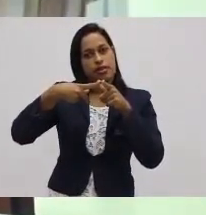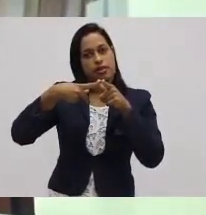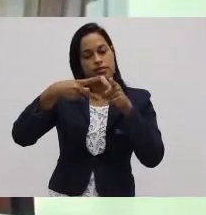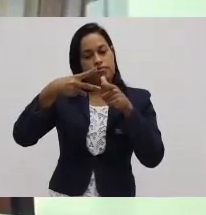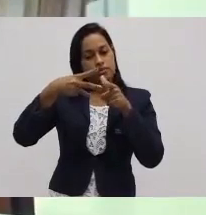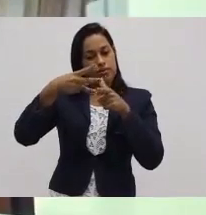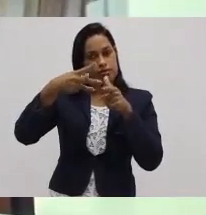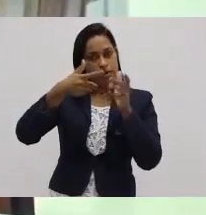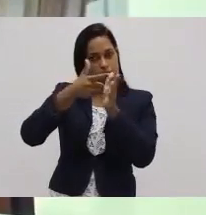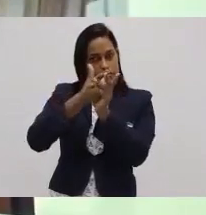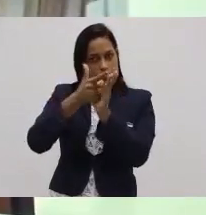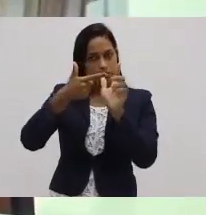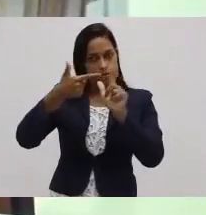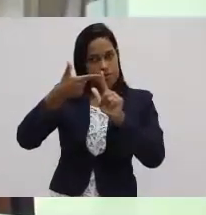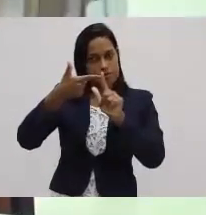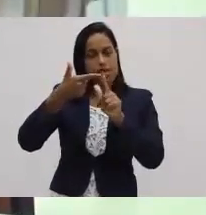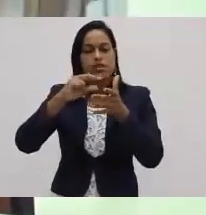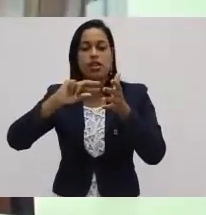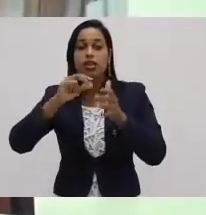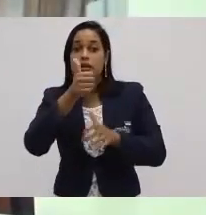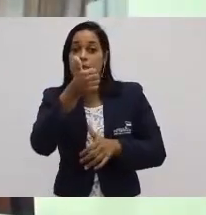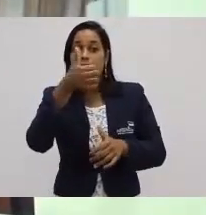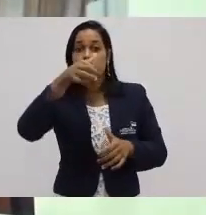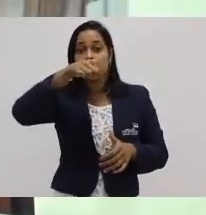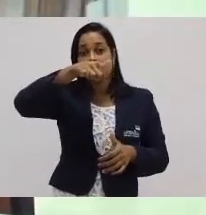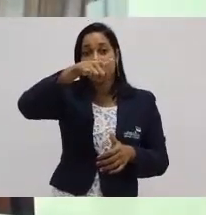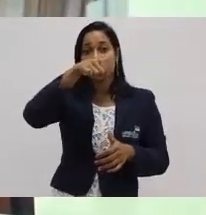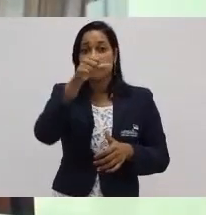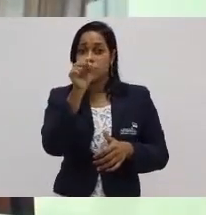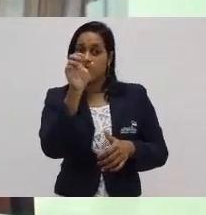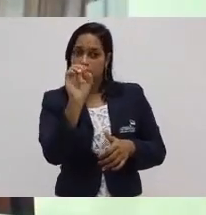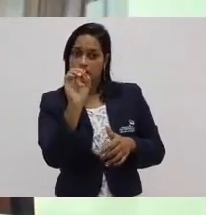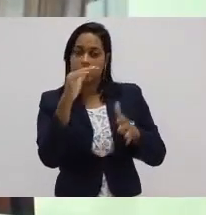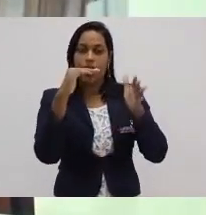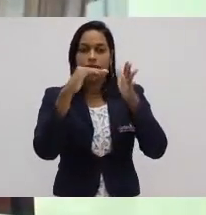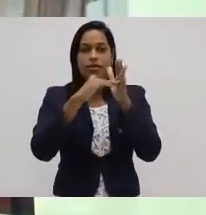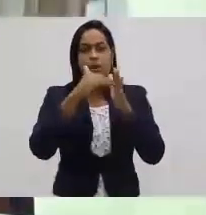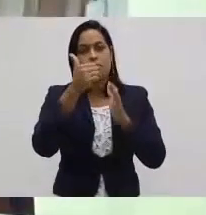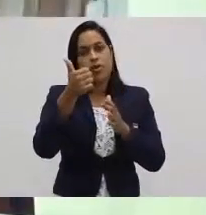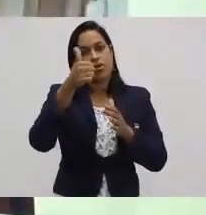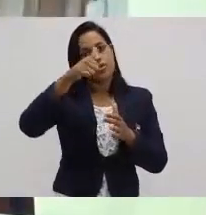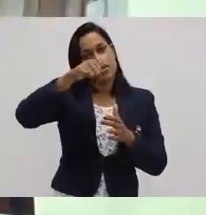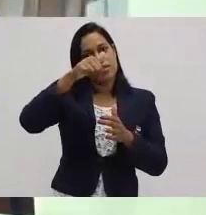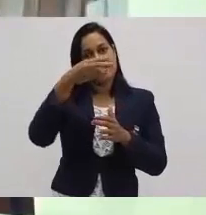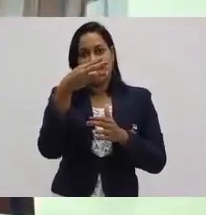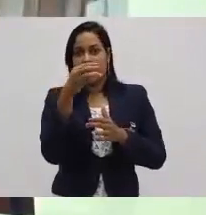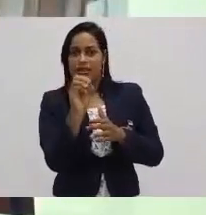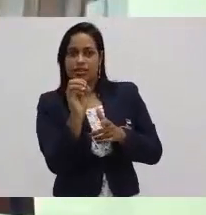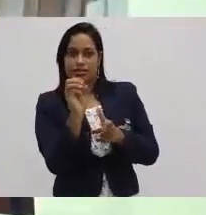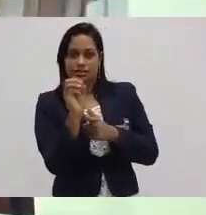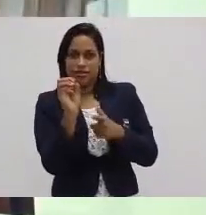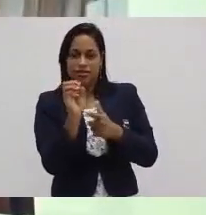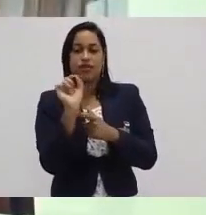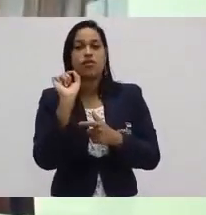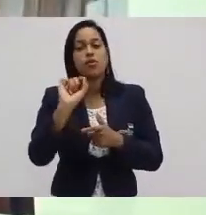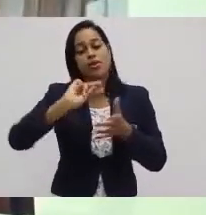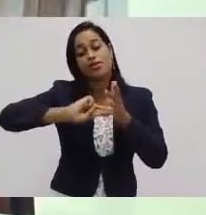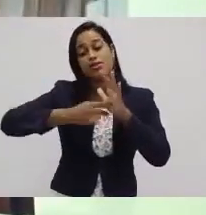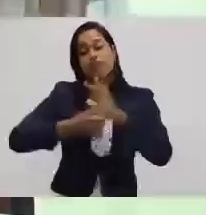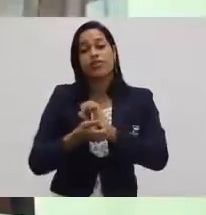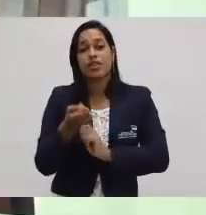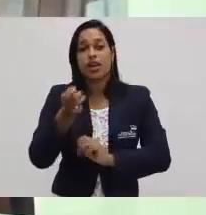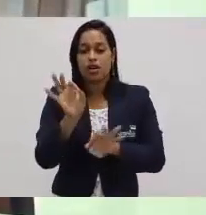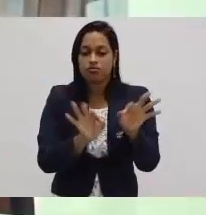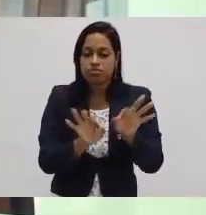1780 a 1830, ela foi muito caracterizada pela substituição desse trabalho manual muito